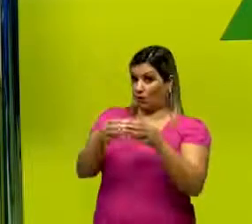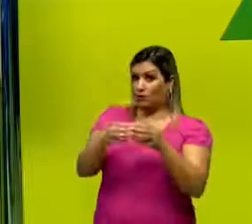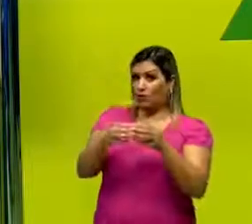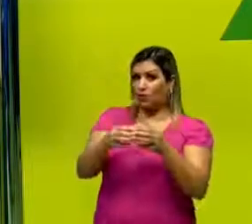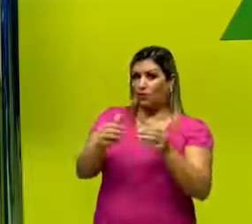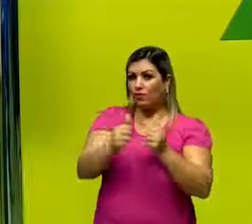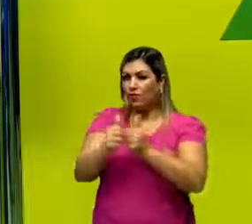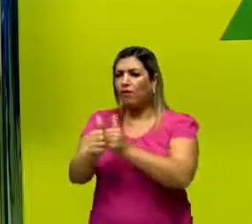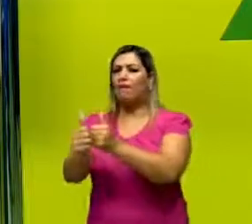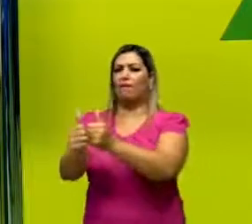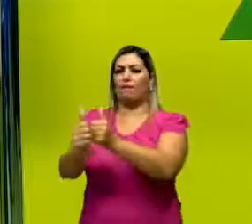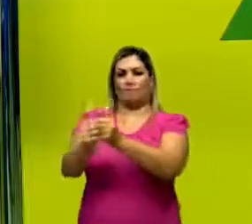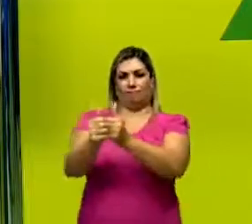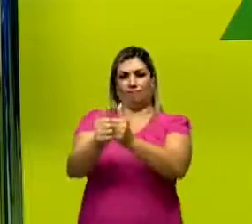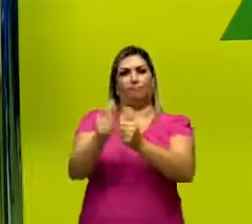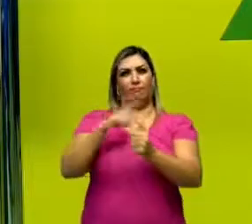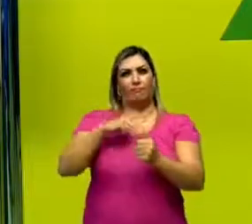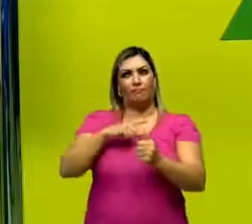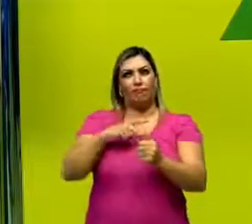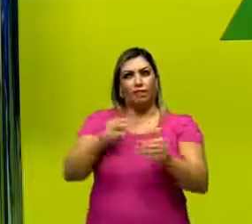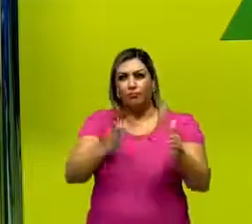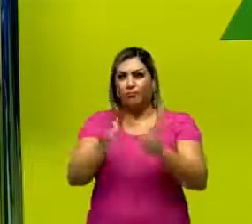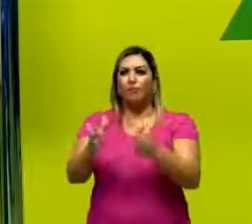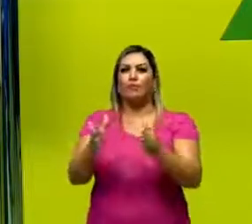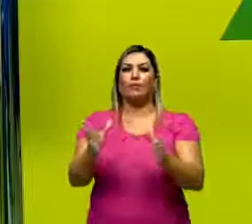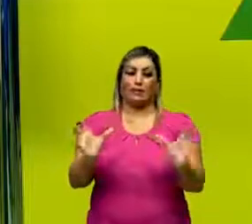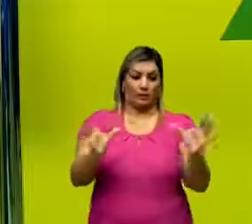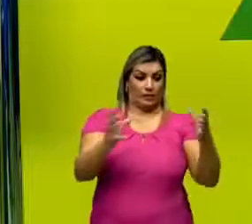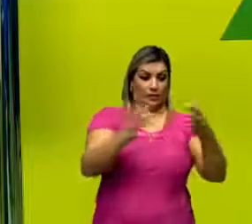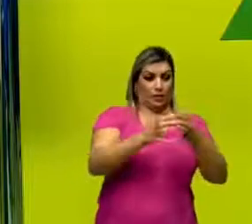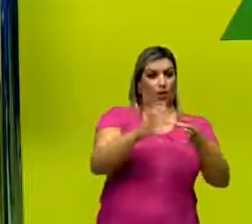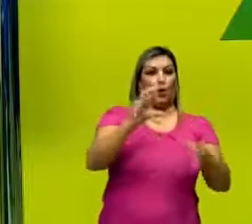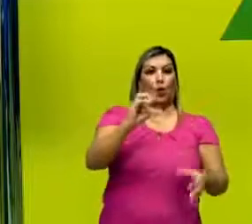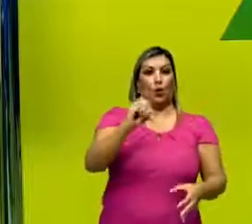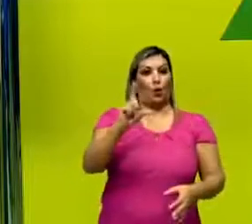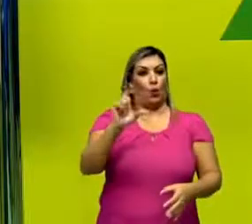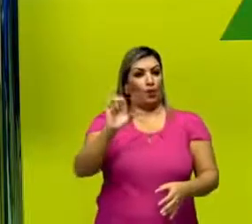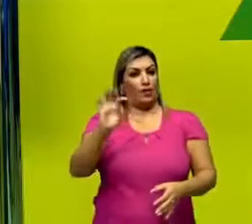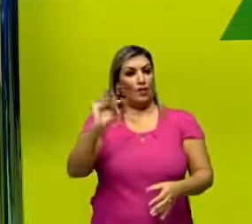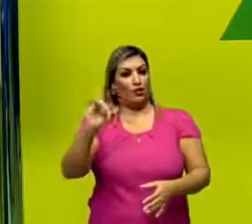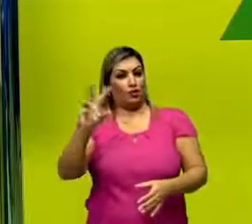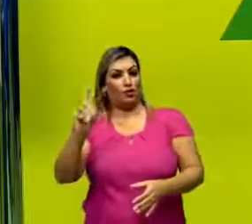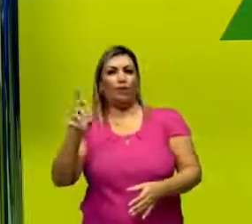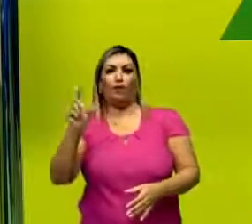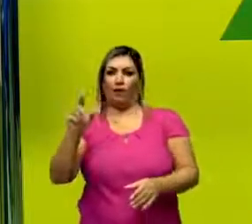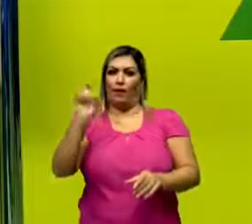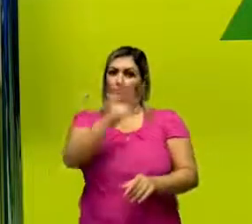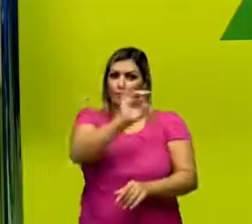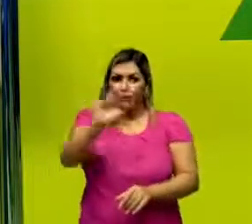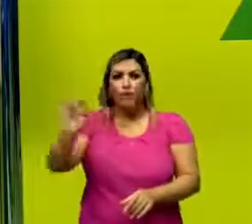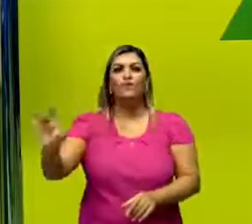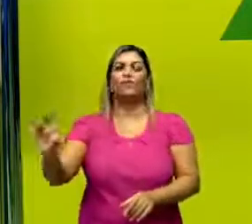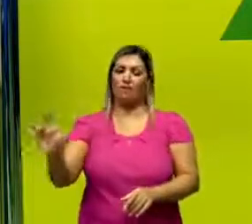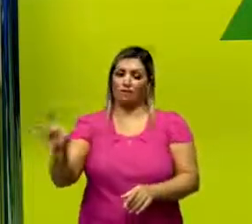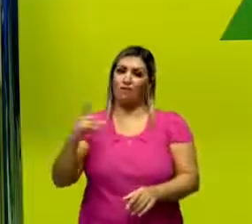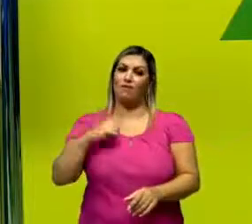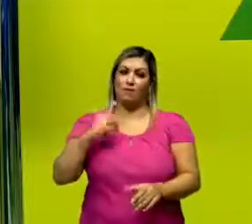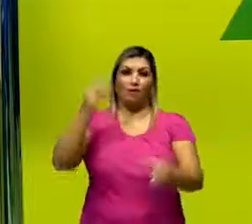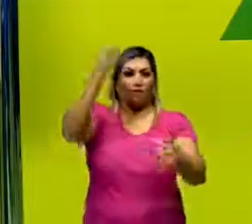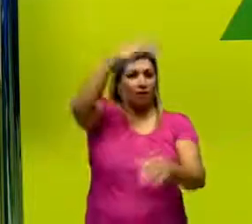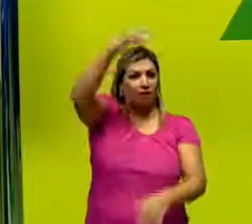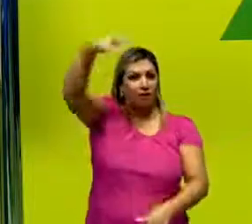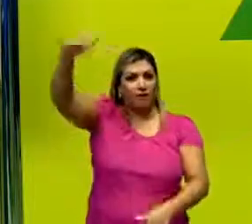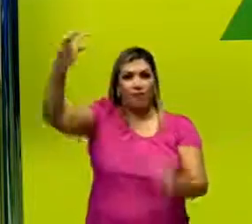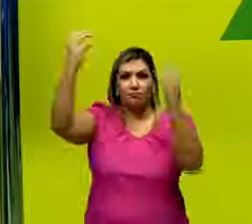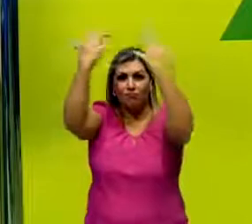te guiar, né? Apesar desse nome coletivo, né? Ela é individual, ela vai habitar individualmente em